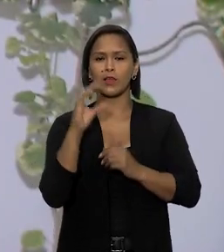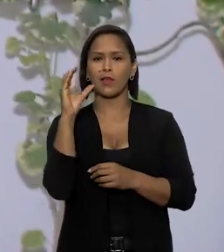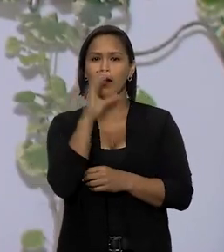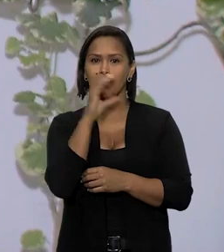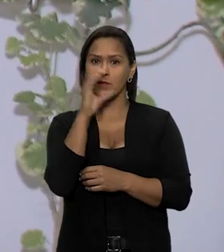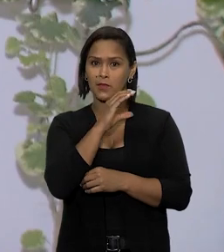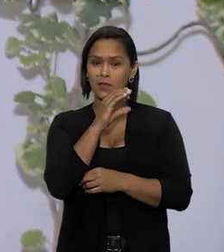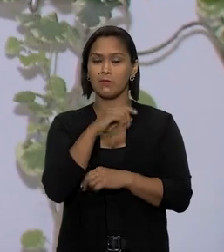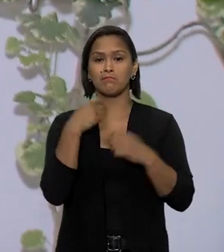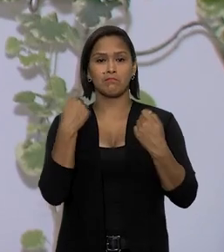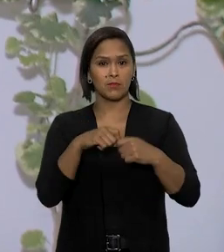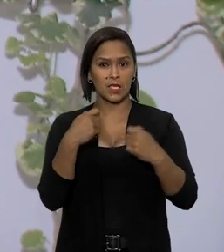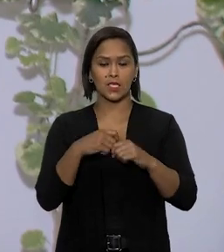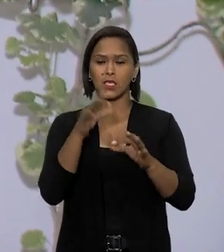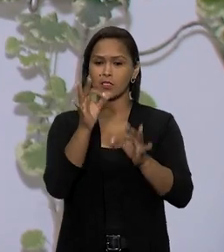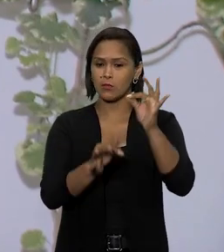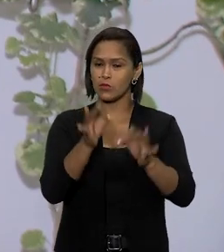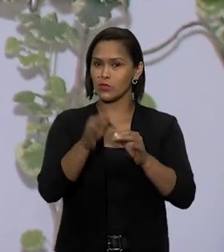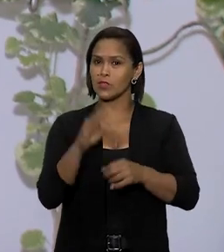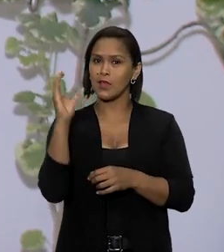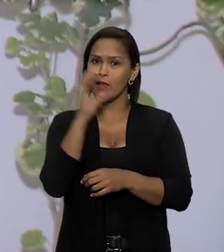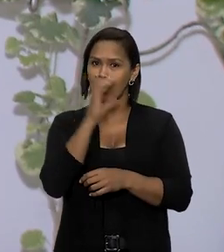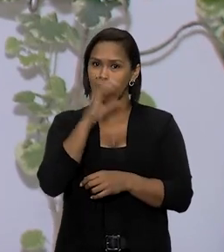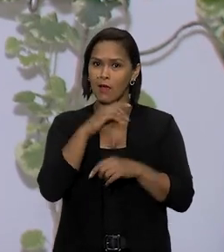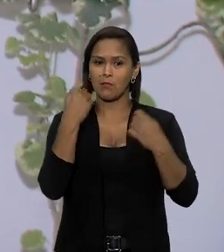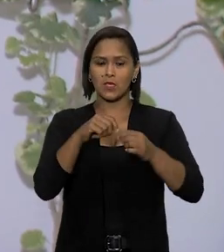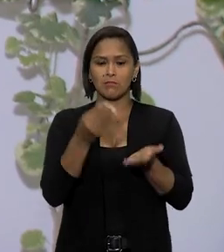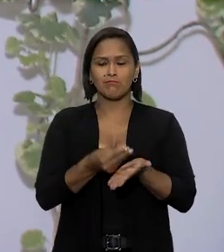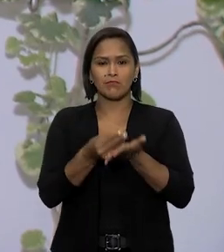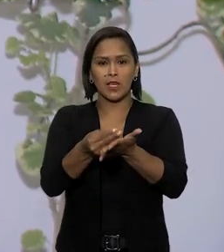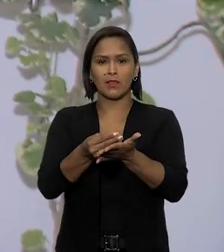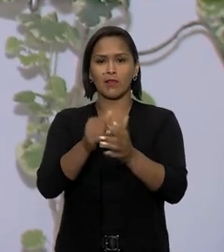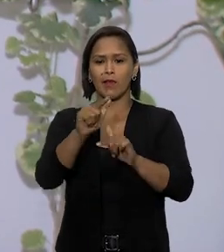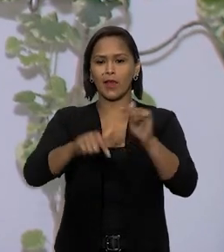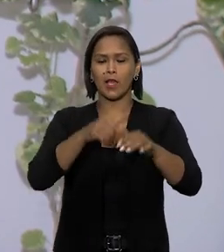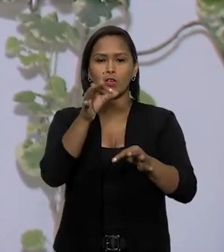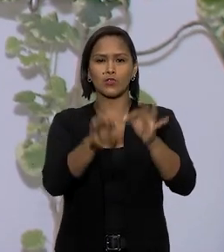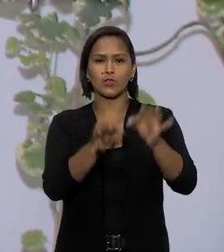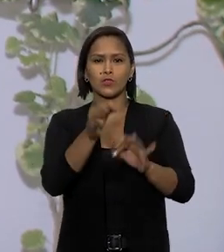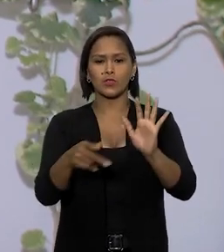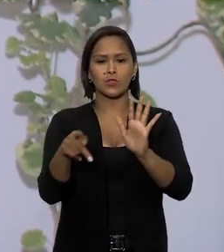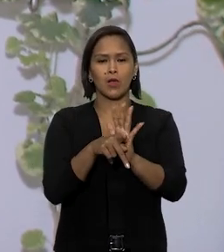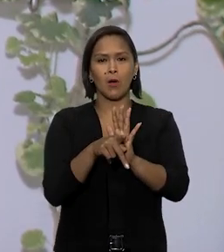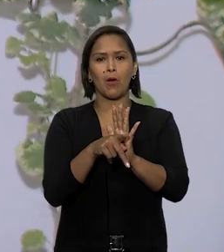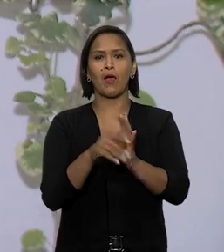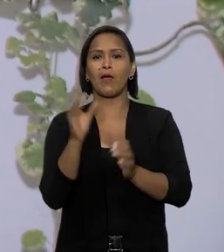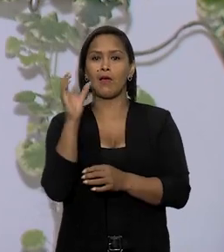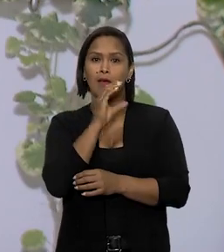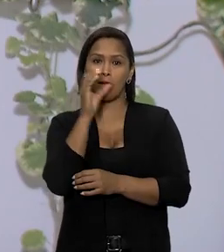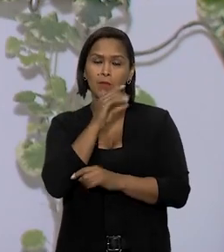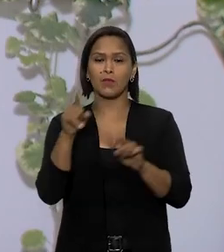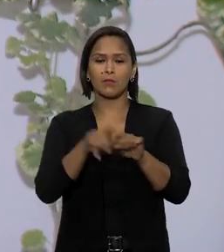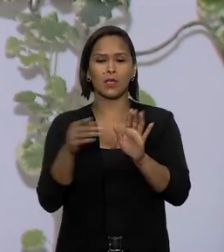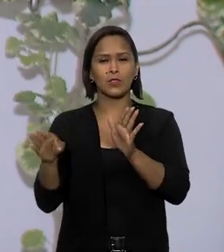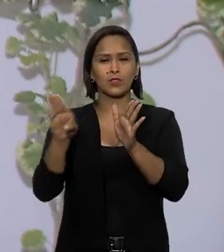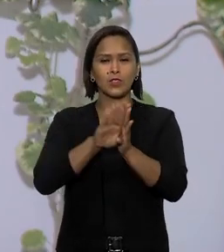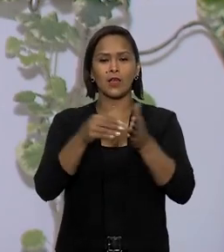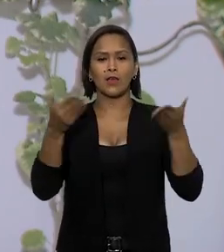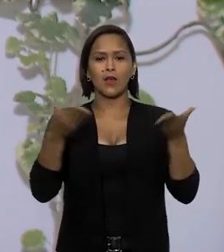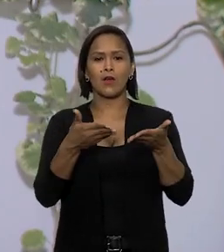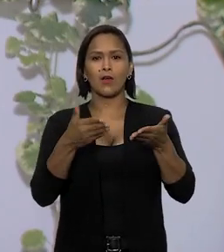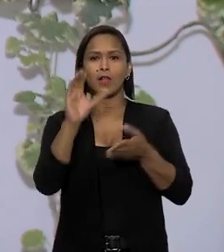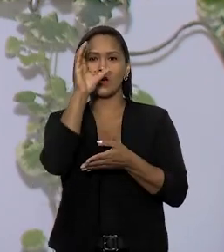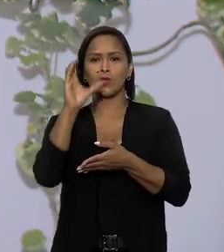agilidade. Tem que ser uma justiça ágil, tem que ser a entrega de uma prestação jurisdicional ágil, para chegar no